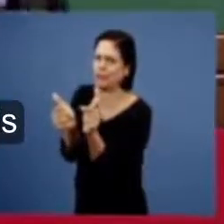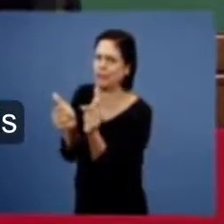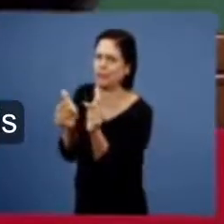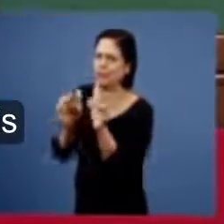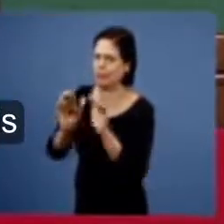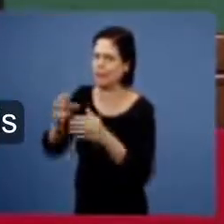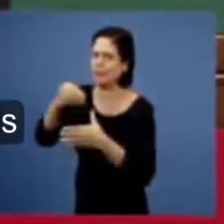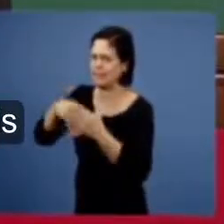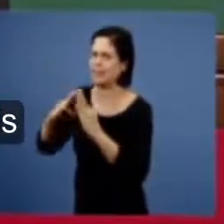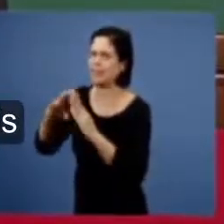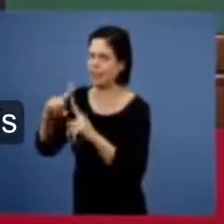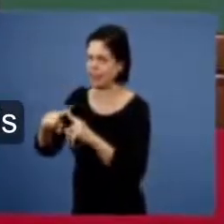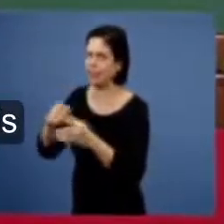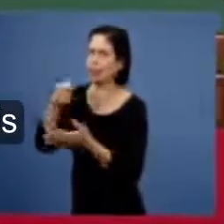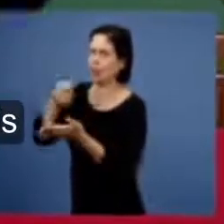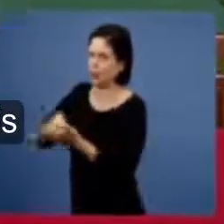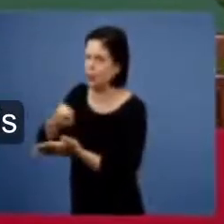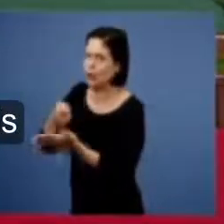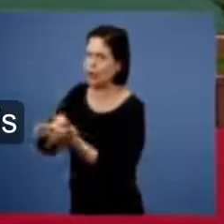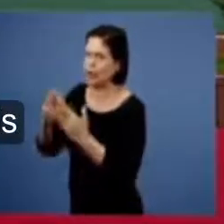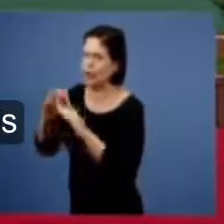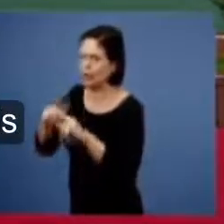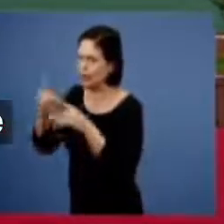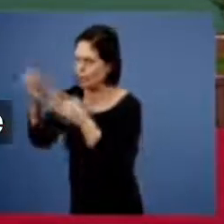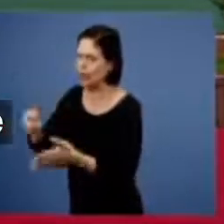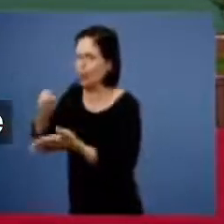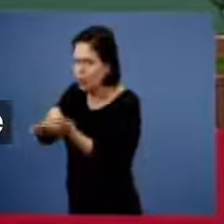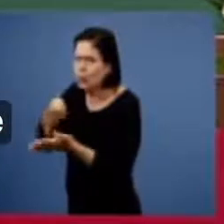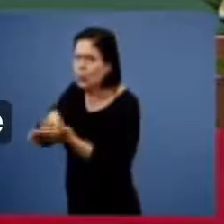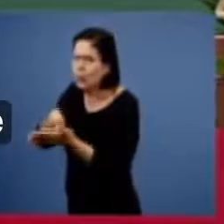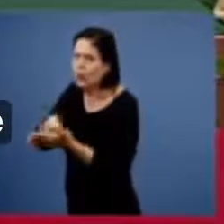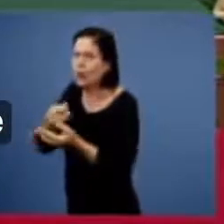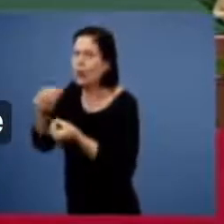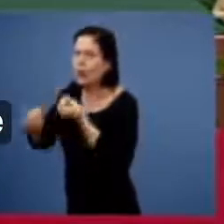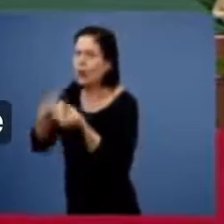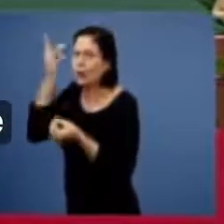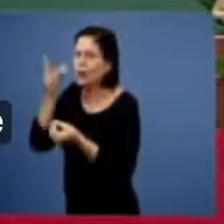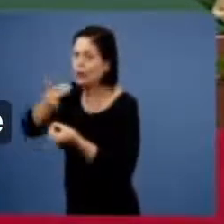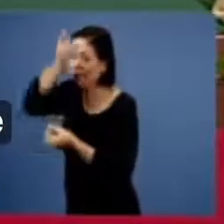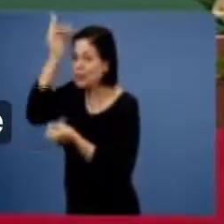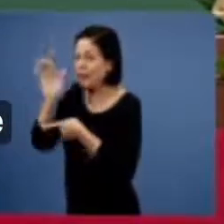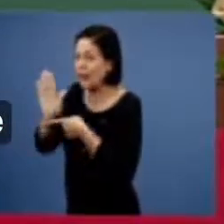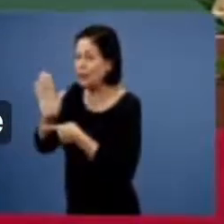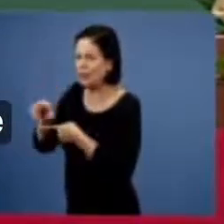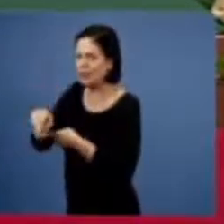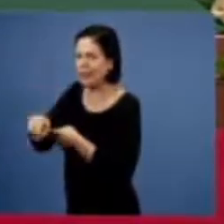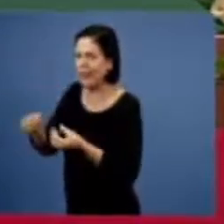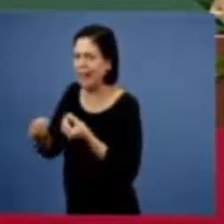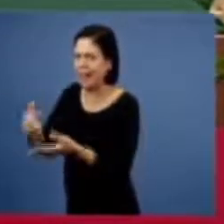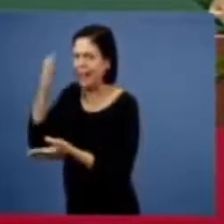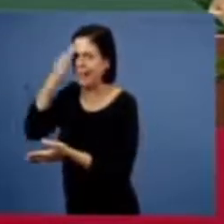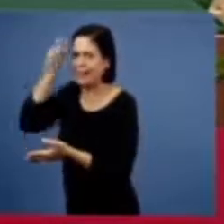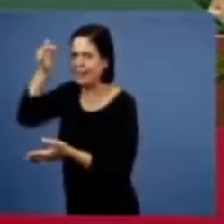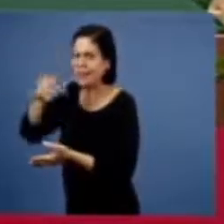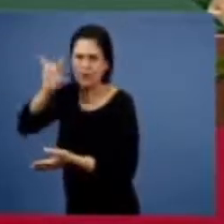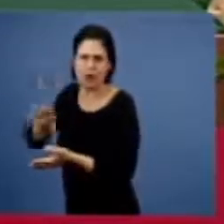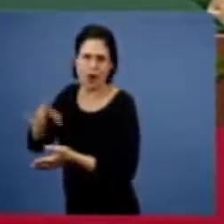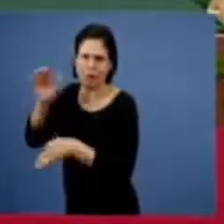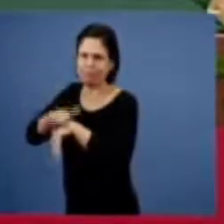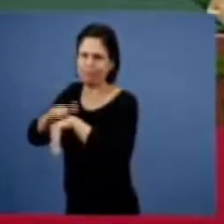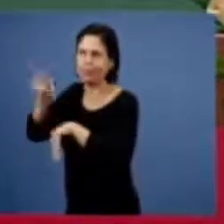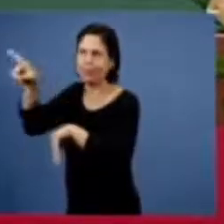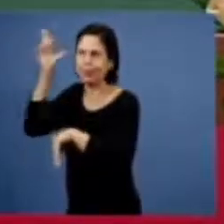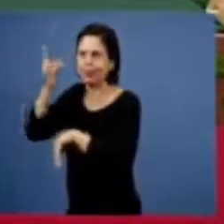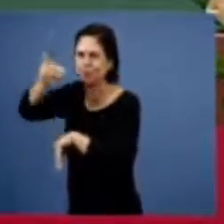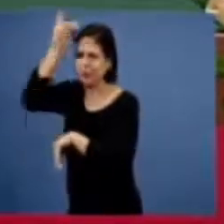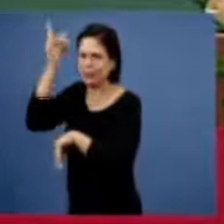luta vai continuar até o final, quem faz isso é o Espírito Santo, é discernimento, só o Espírito Santo vai fazer isso,